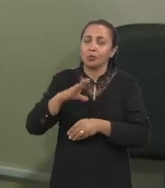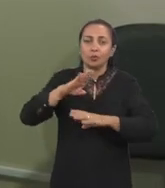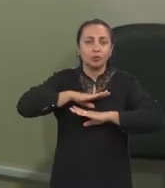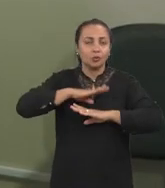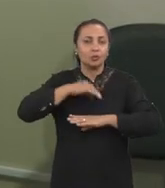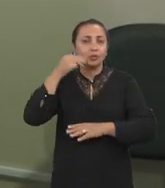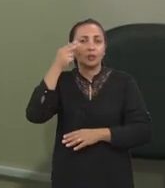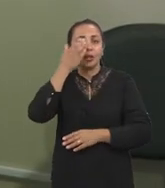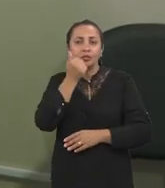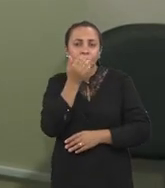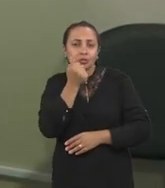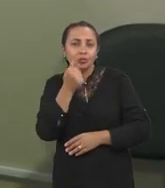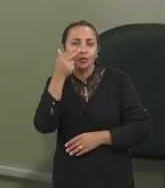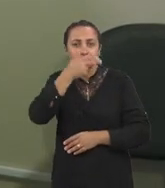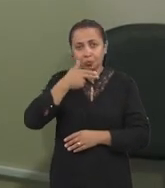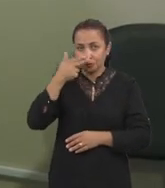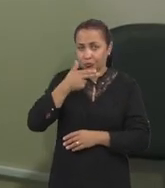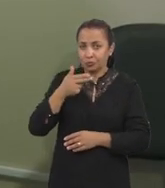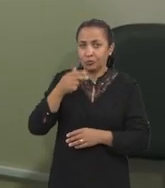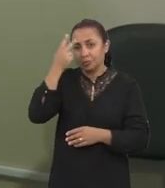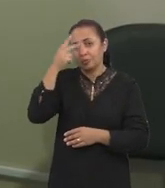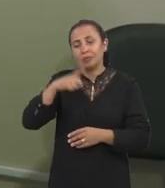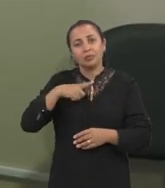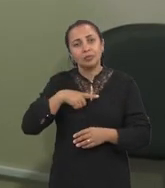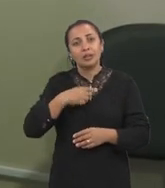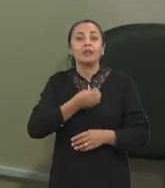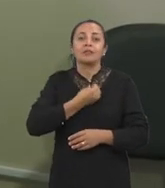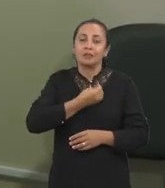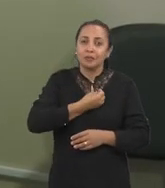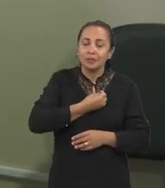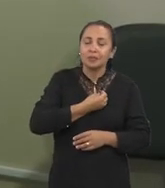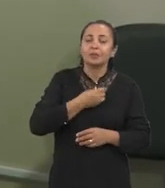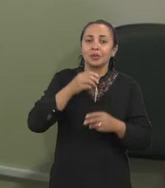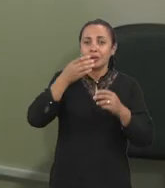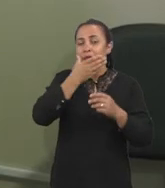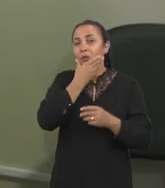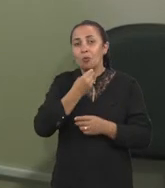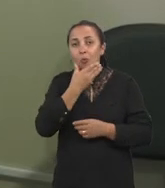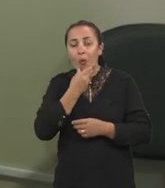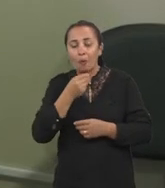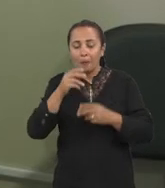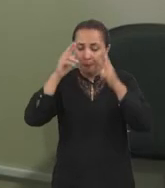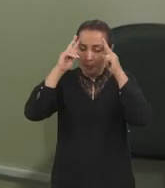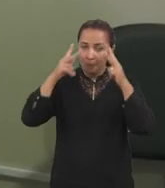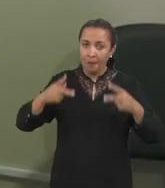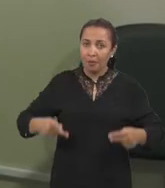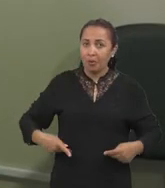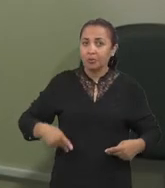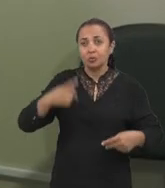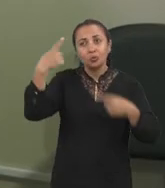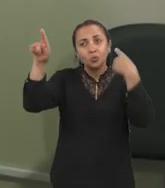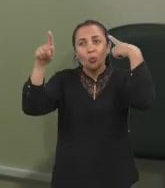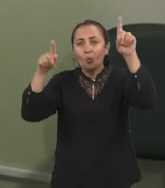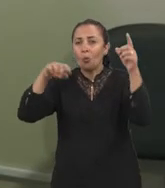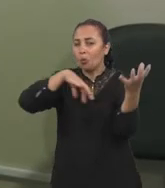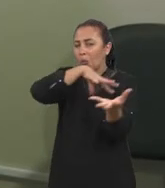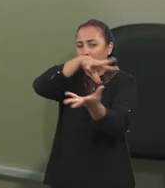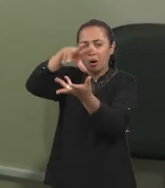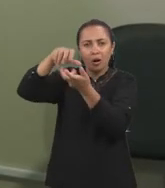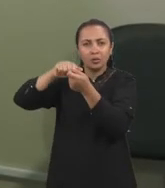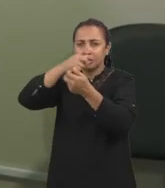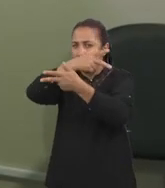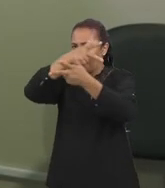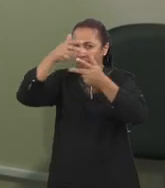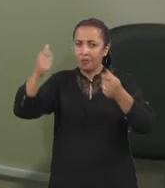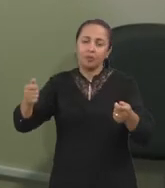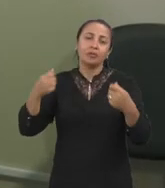possa haver colonização do ser humano em outros planetas, e que esses micro-organismos, então, possam servir